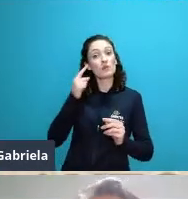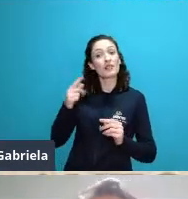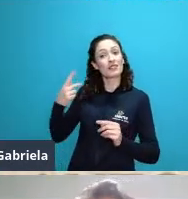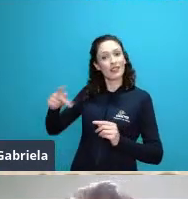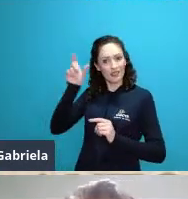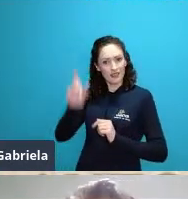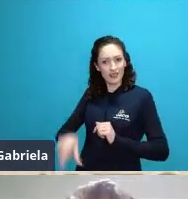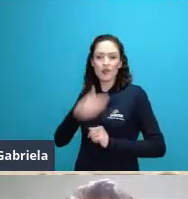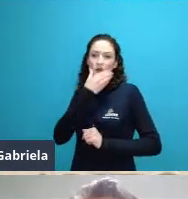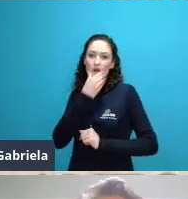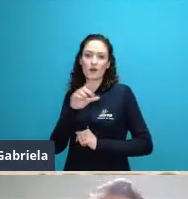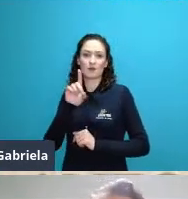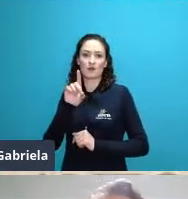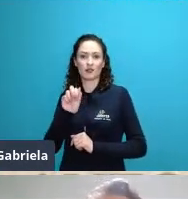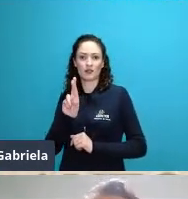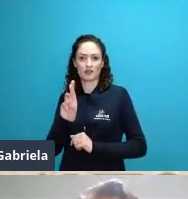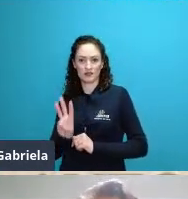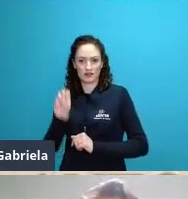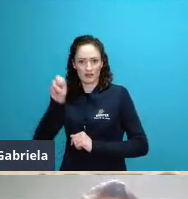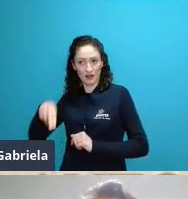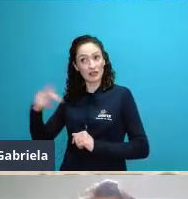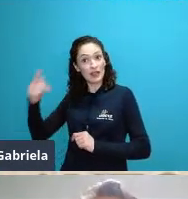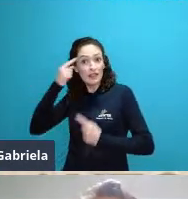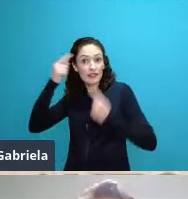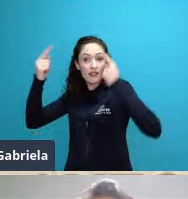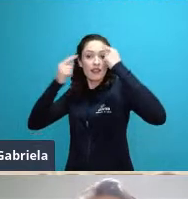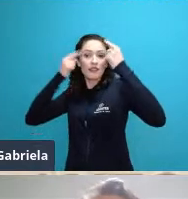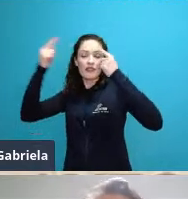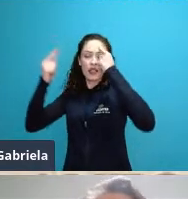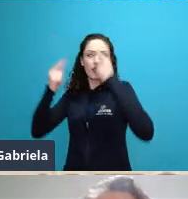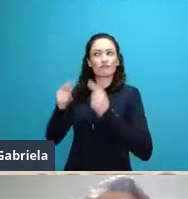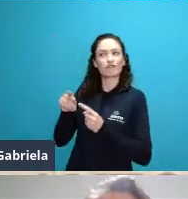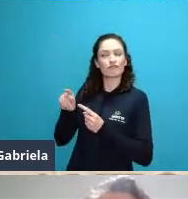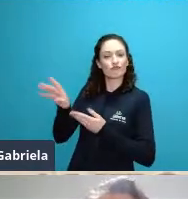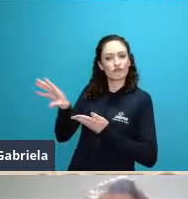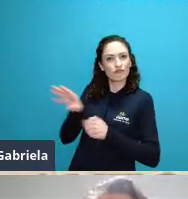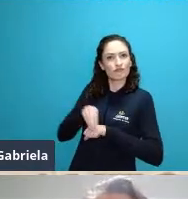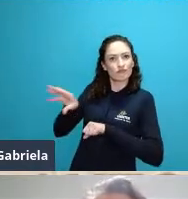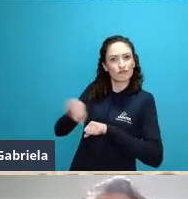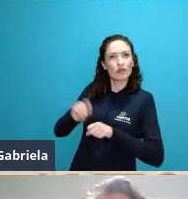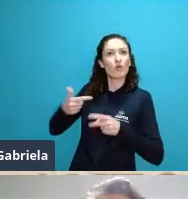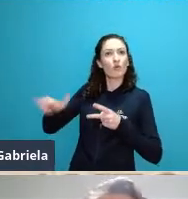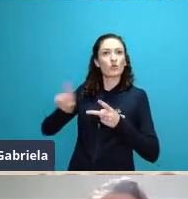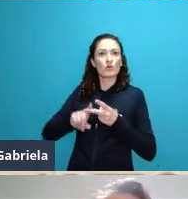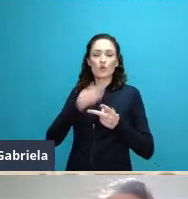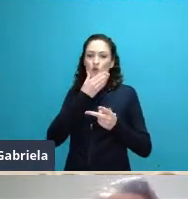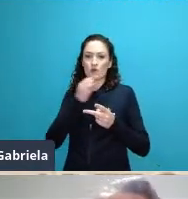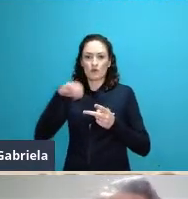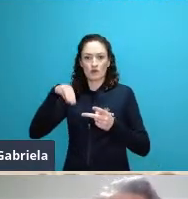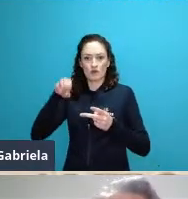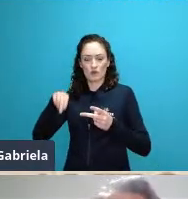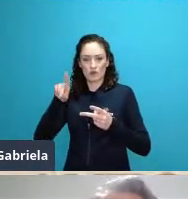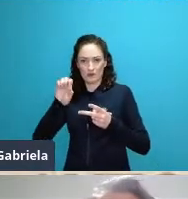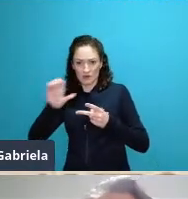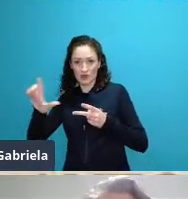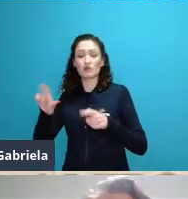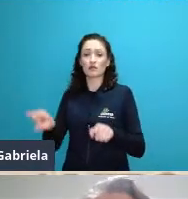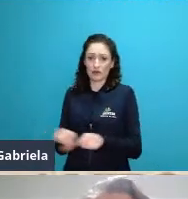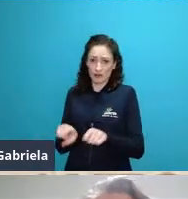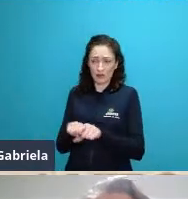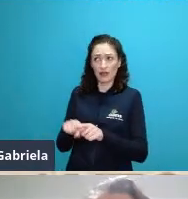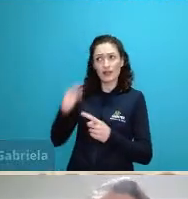Mendel também que ressurgiu depois com as ideias dele eles eram contemporâneos mas ocorreu aquela redescoberta as ideias dele